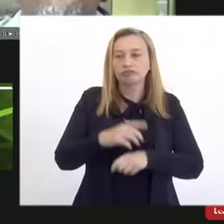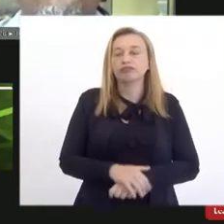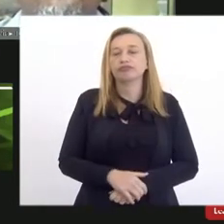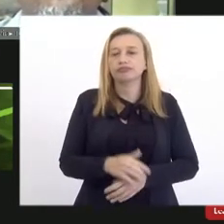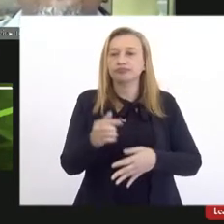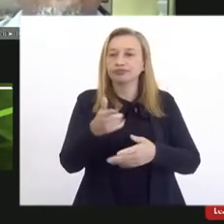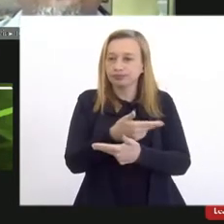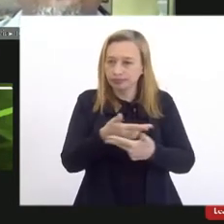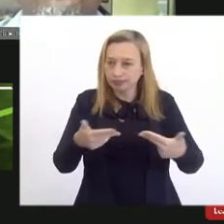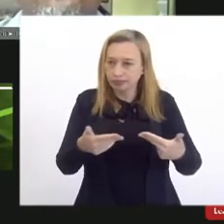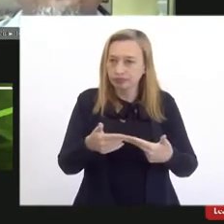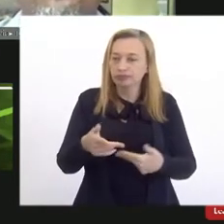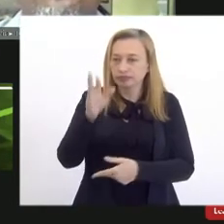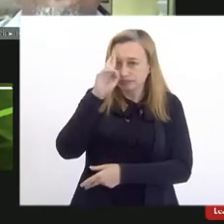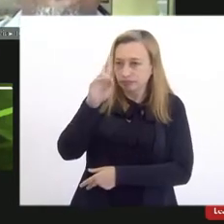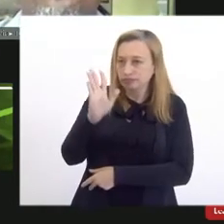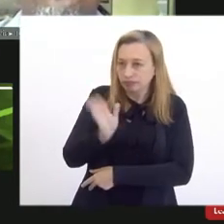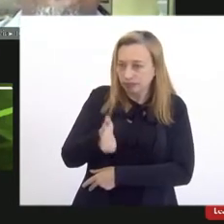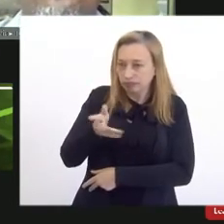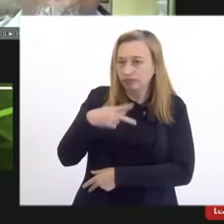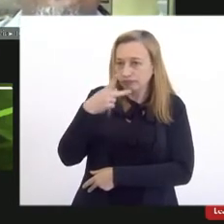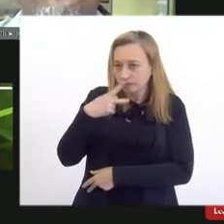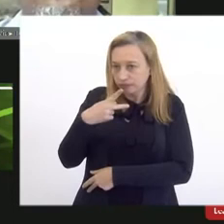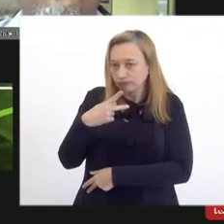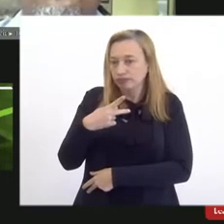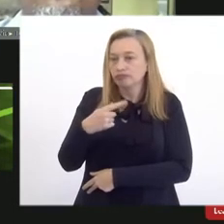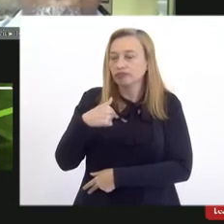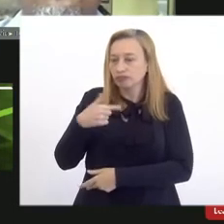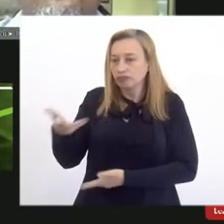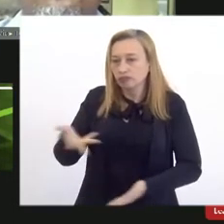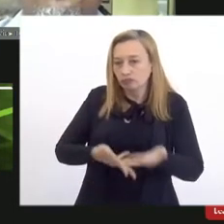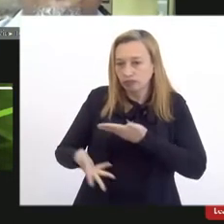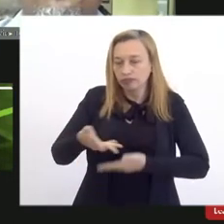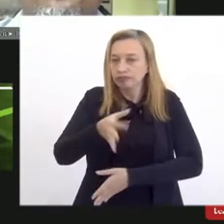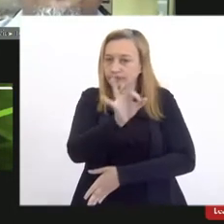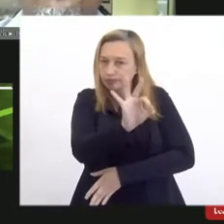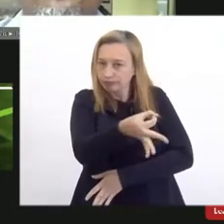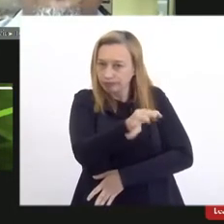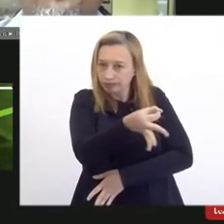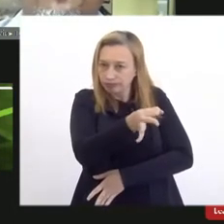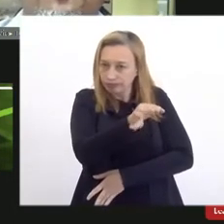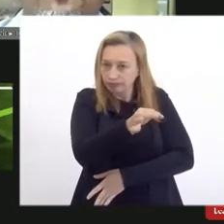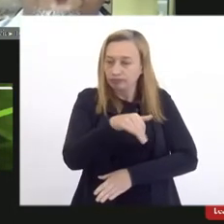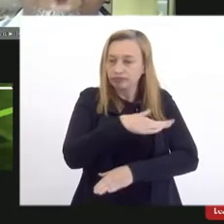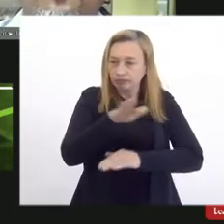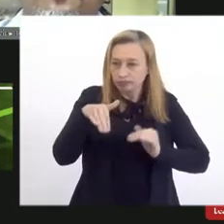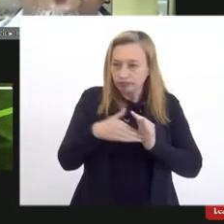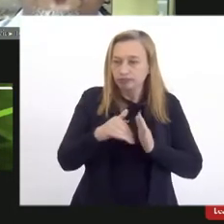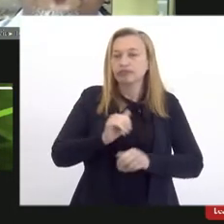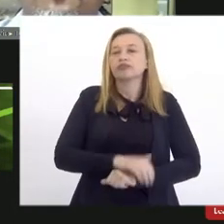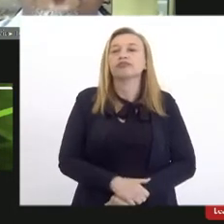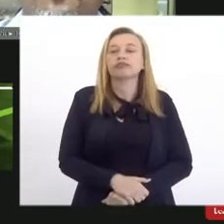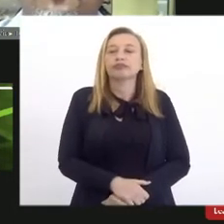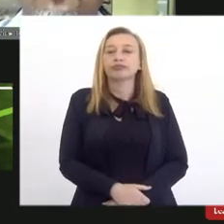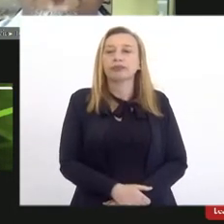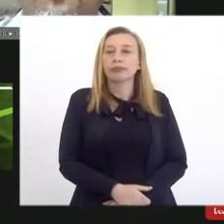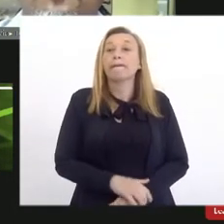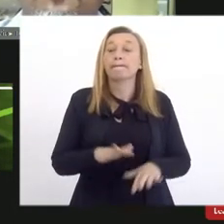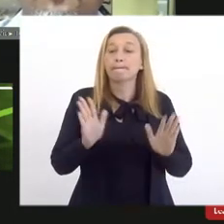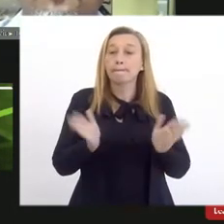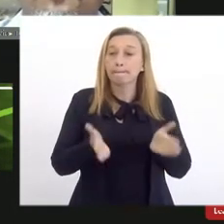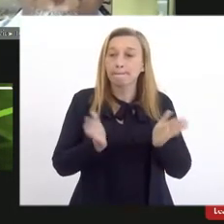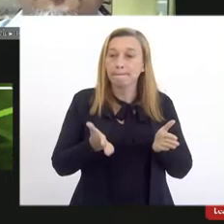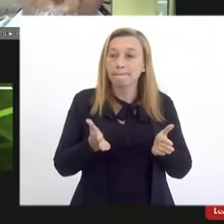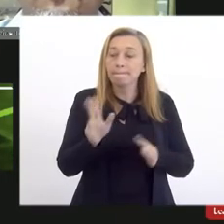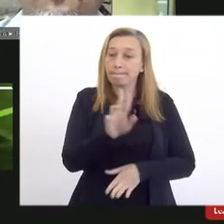preocupações que vossa excelência levanta e das quais eu compartilho inteiramente de todas. Então, agora, eu